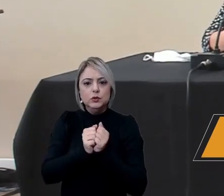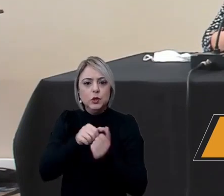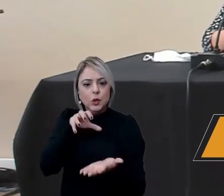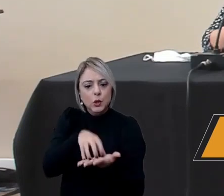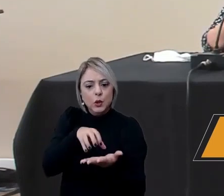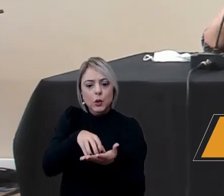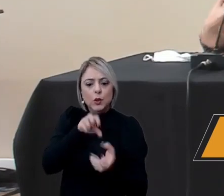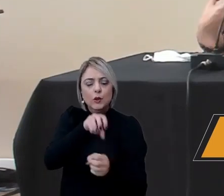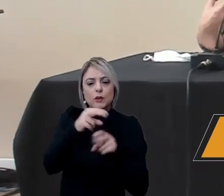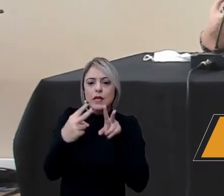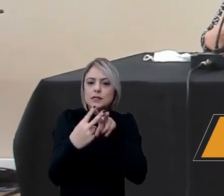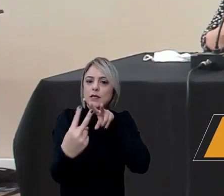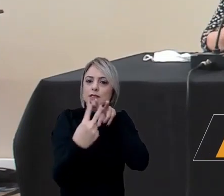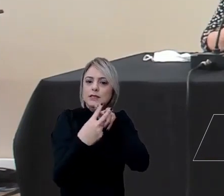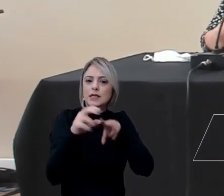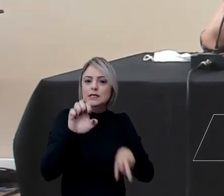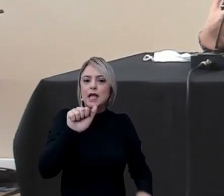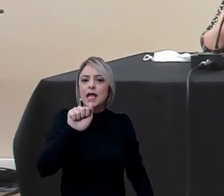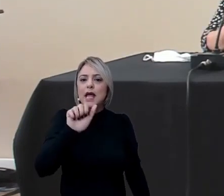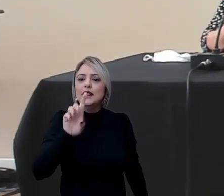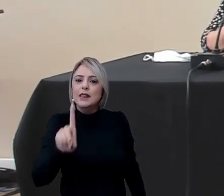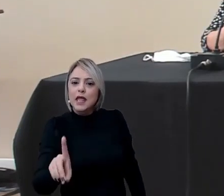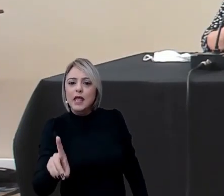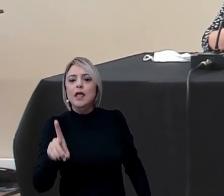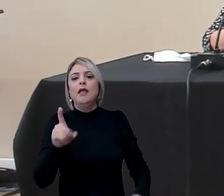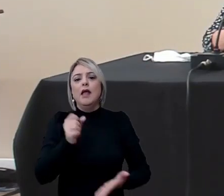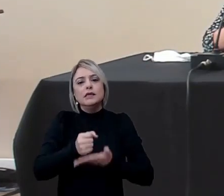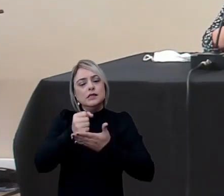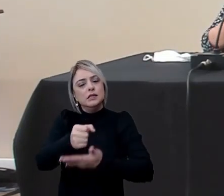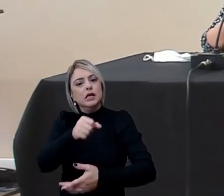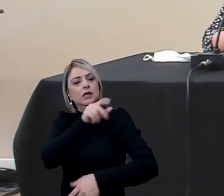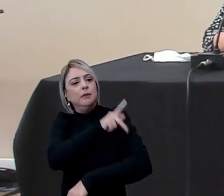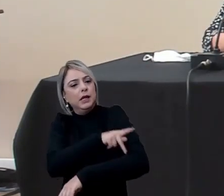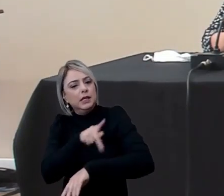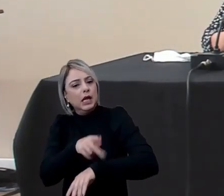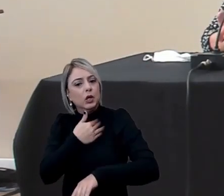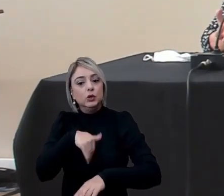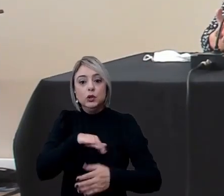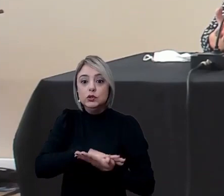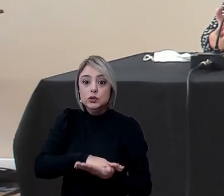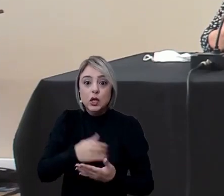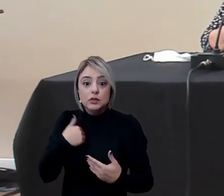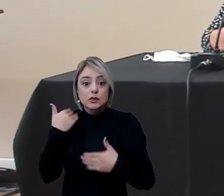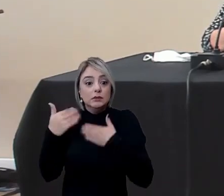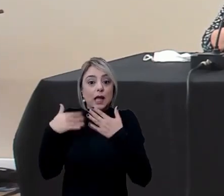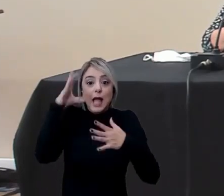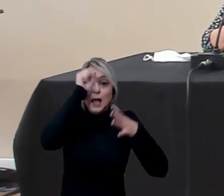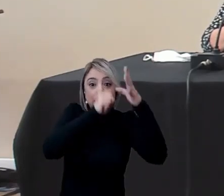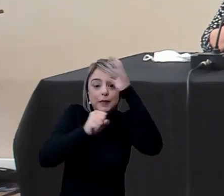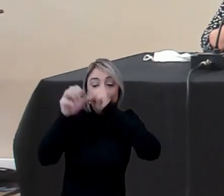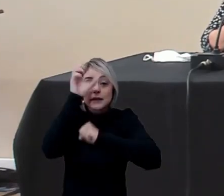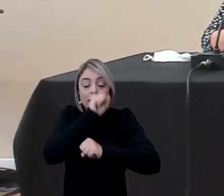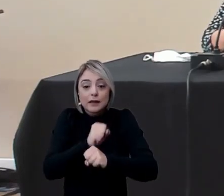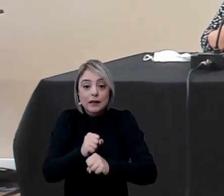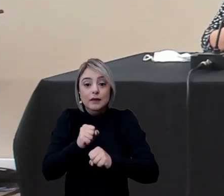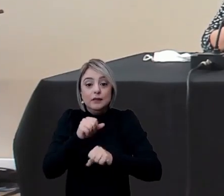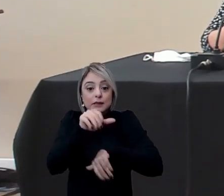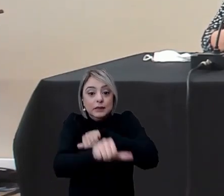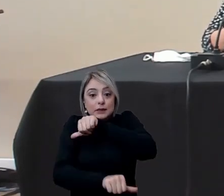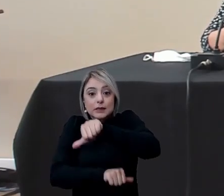educação à distância com a nossa assessoria pedagógica eu acho que todos nós estamos nesse processo de